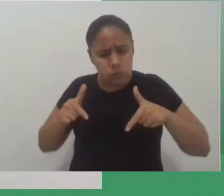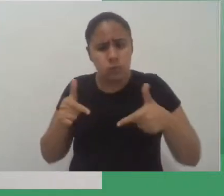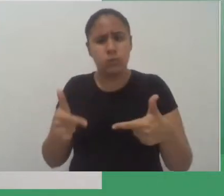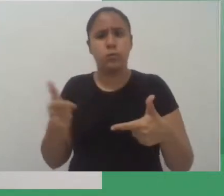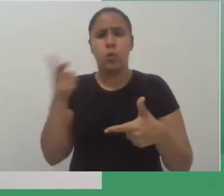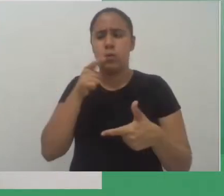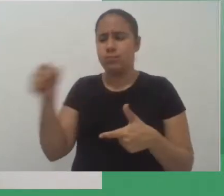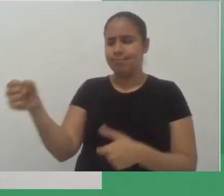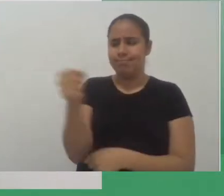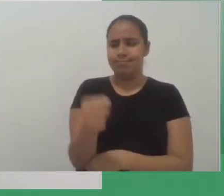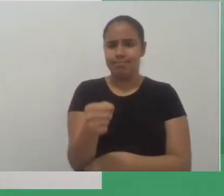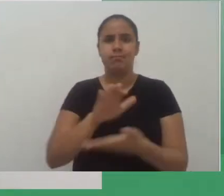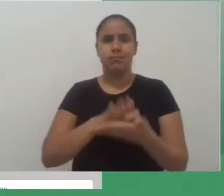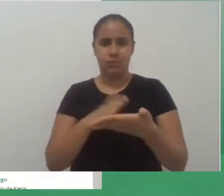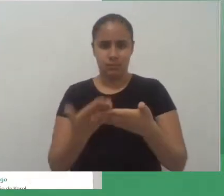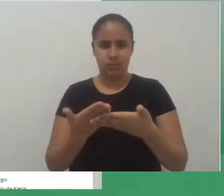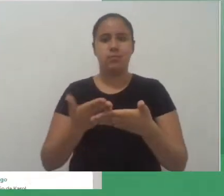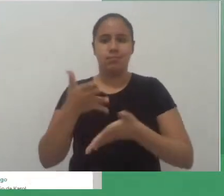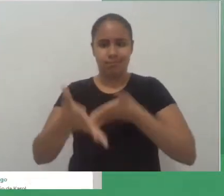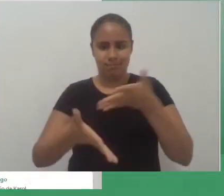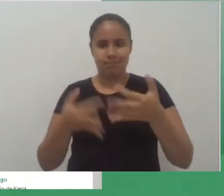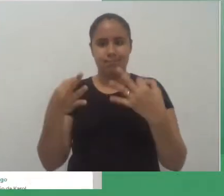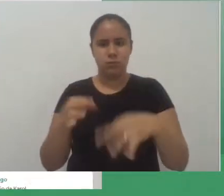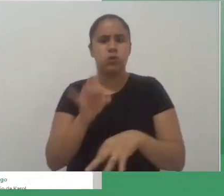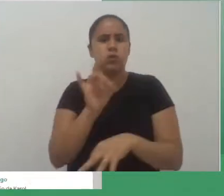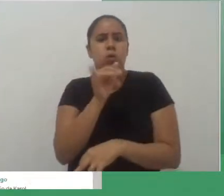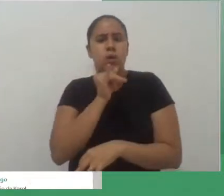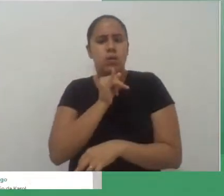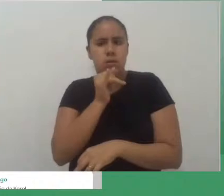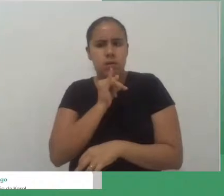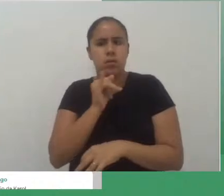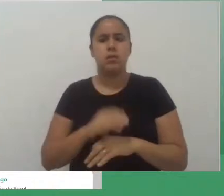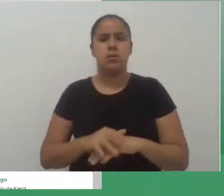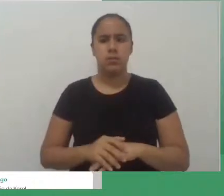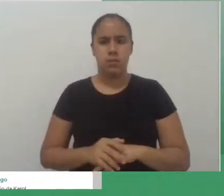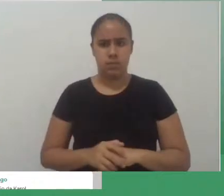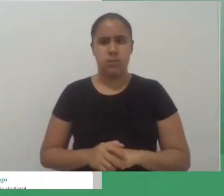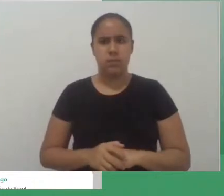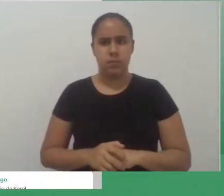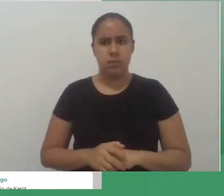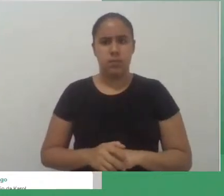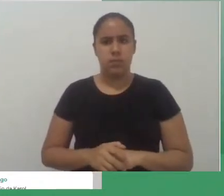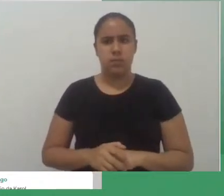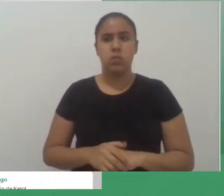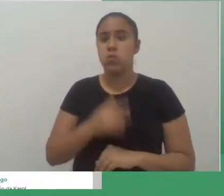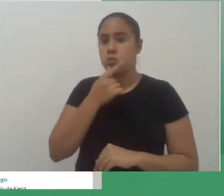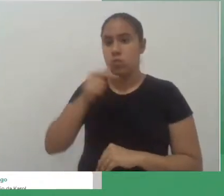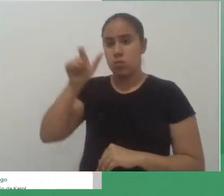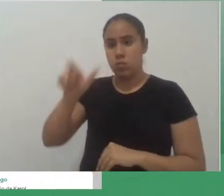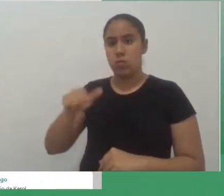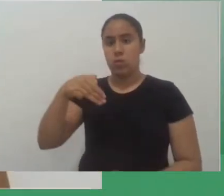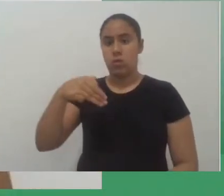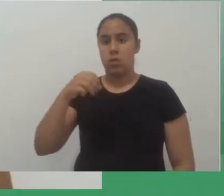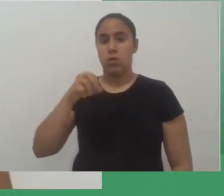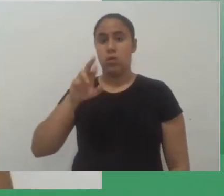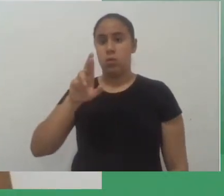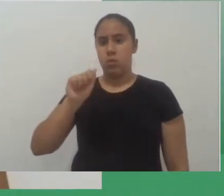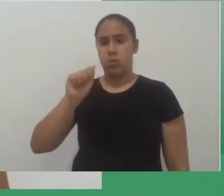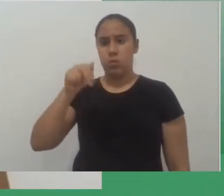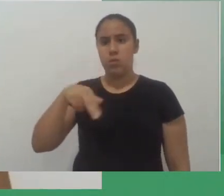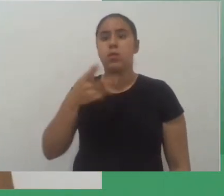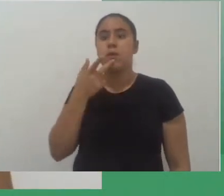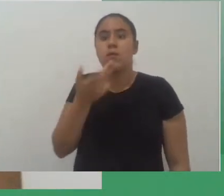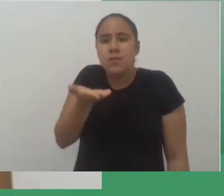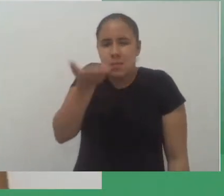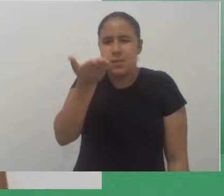é o comentário de Moran ele traz a questão a questão o Moran ele traz a questão melhorou um pouquinho minha voz